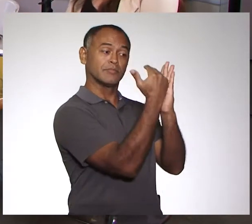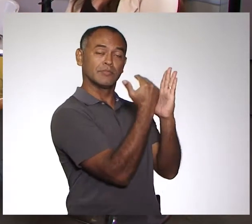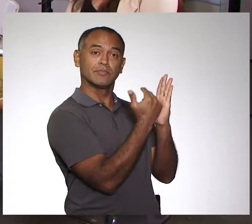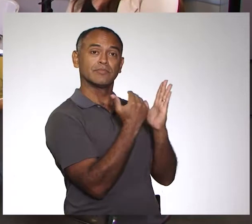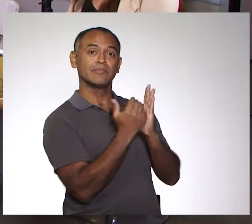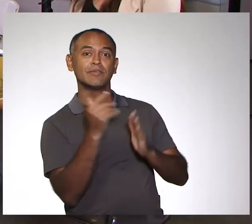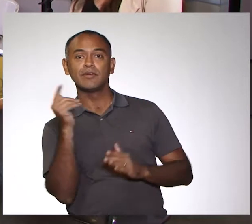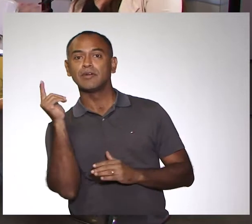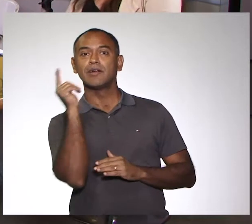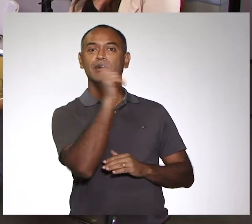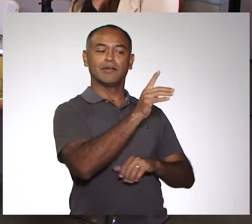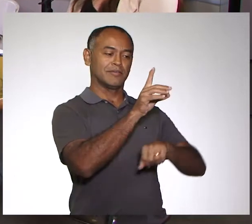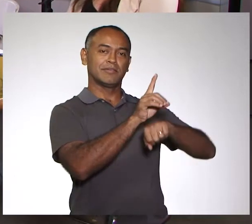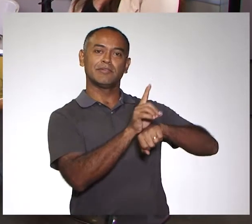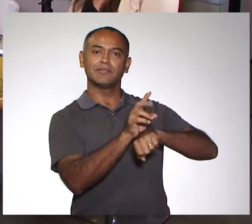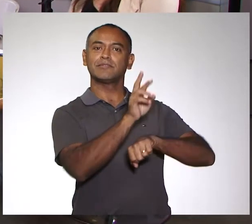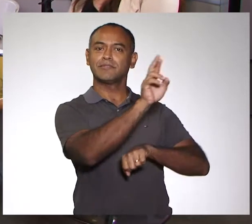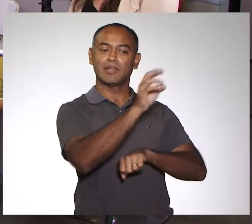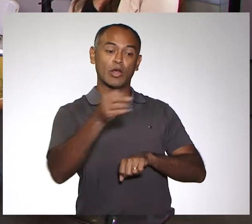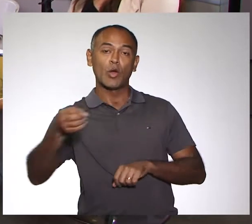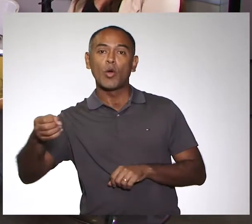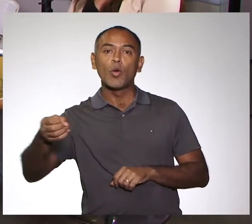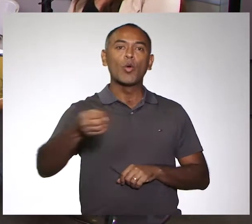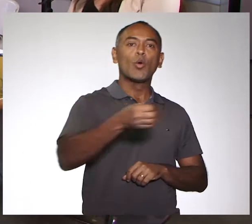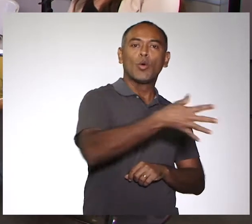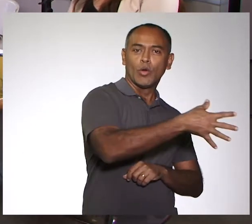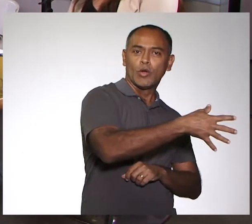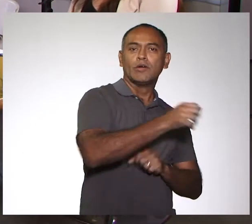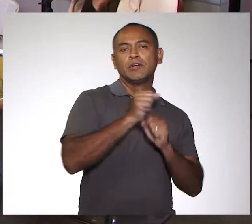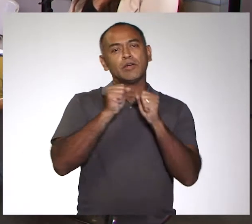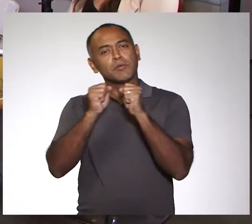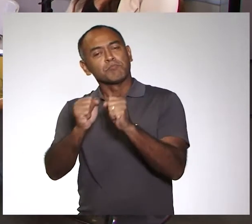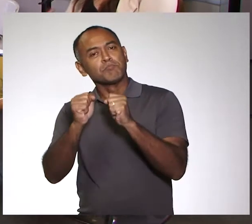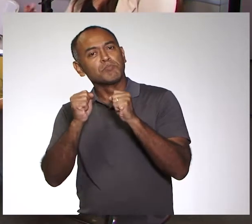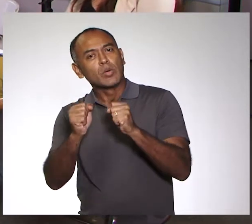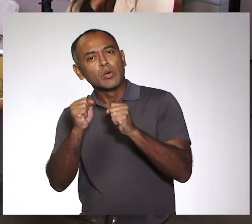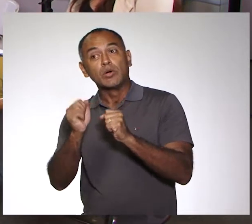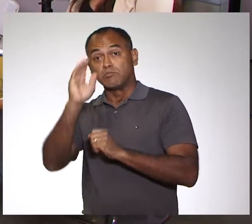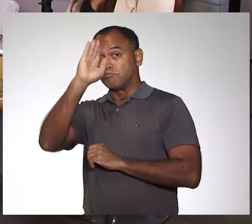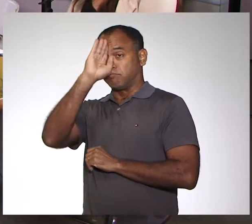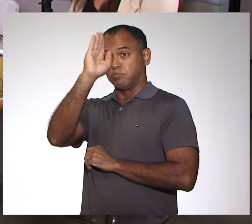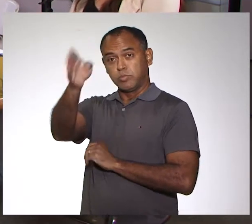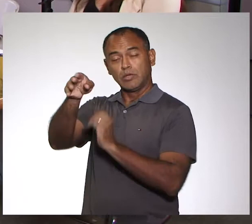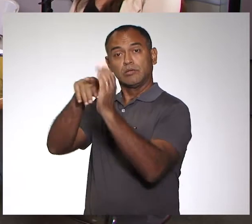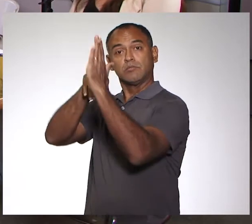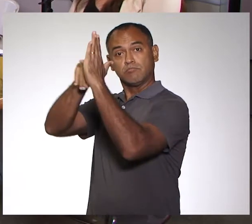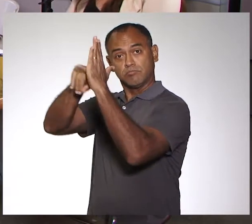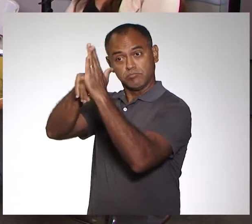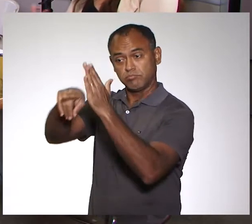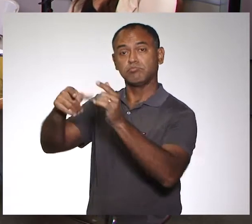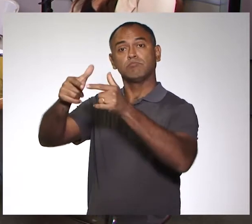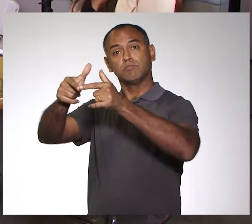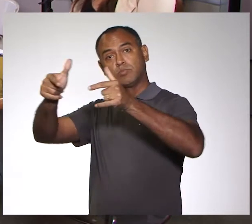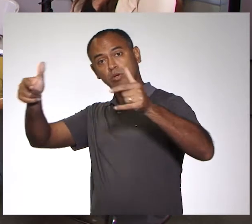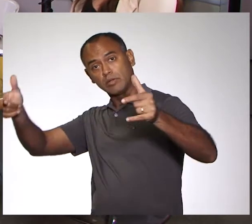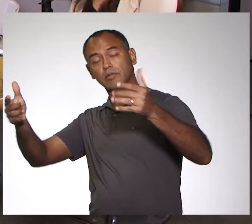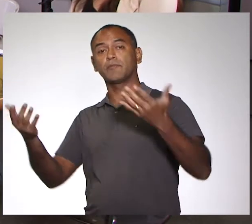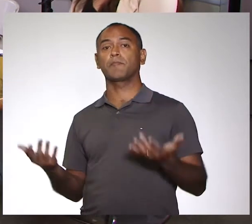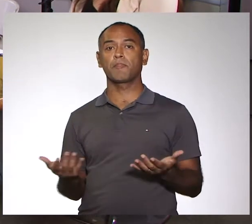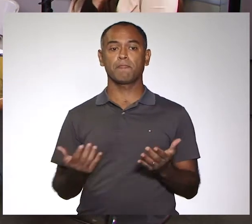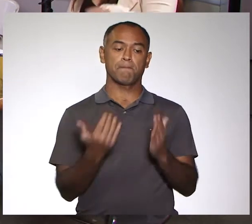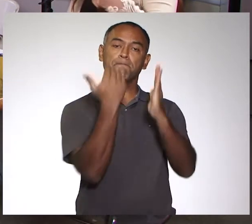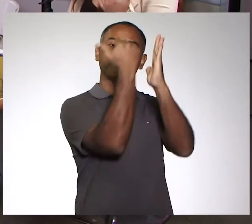integrar esses novos doutores, eles podem, muitas vezes, aumentar o número de linha de pesquisa, aumentar o número de